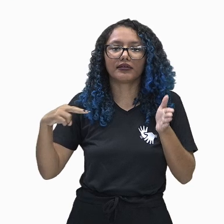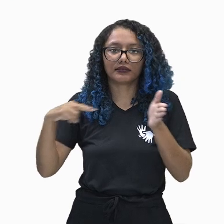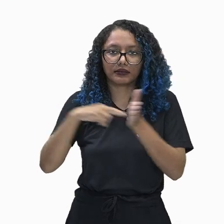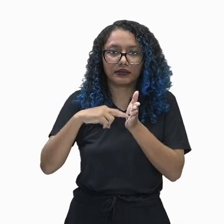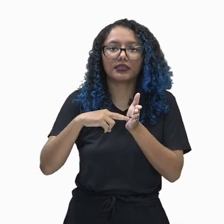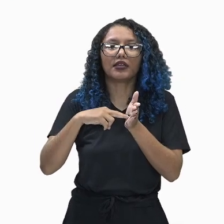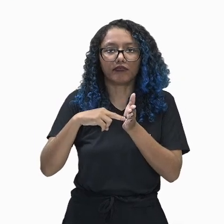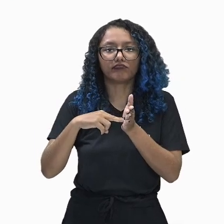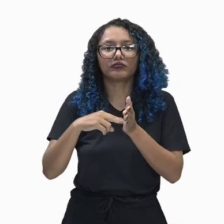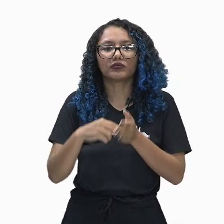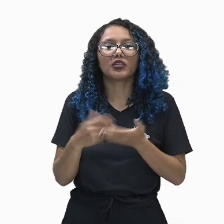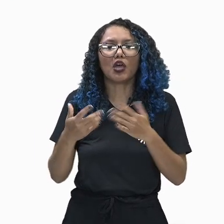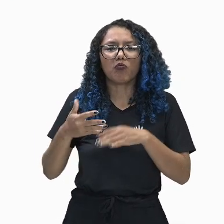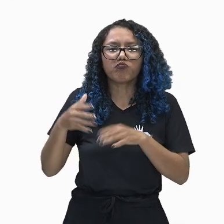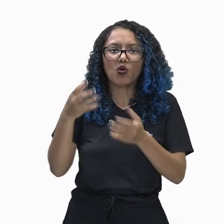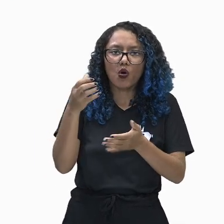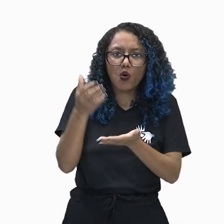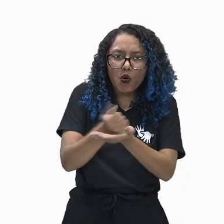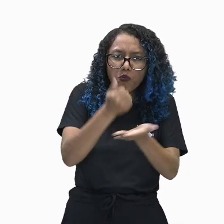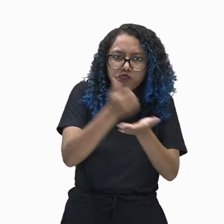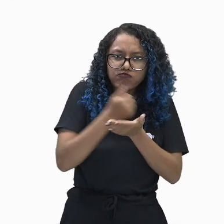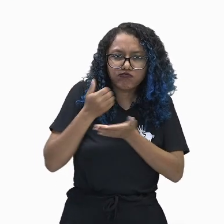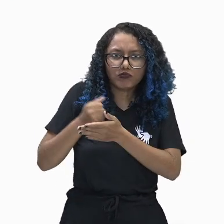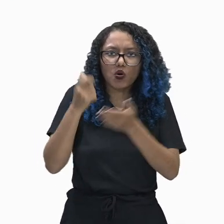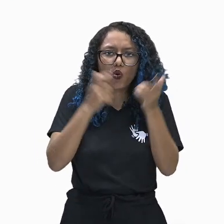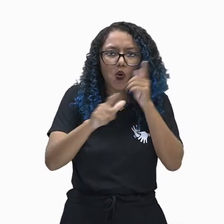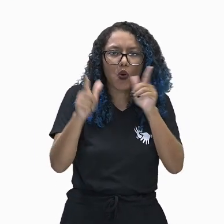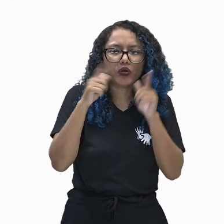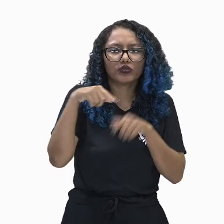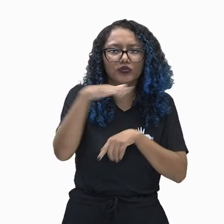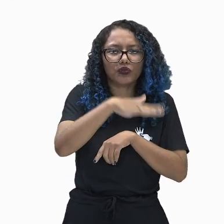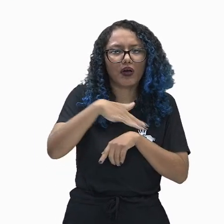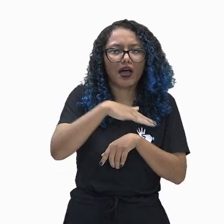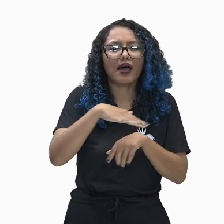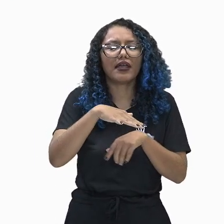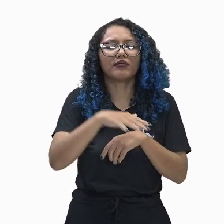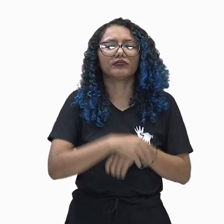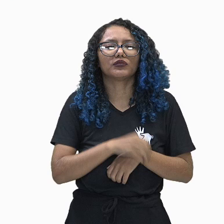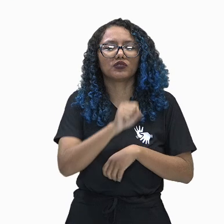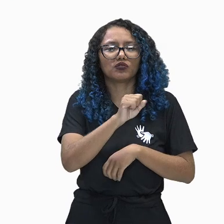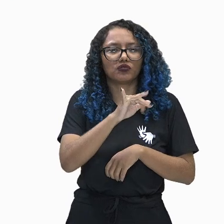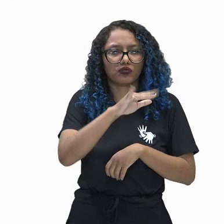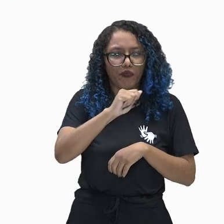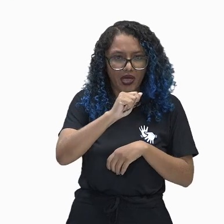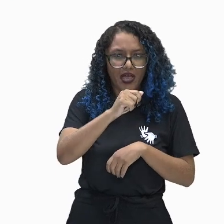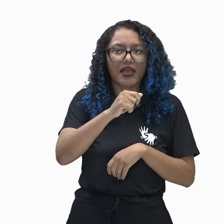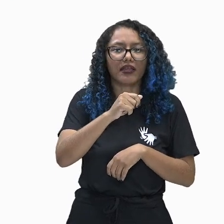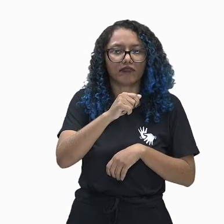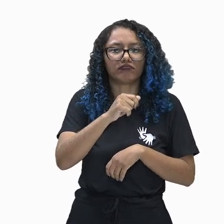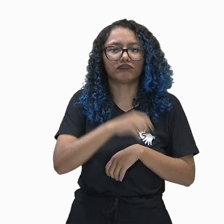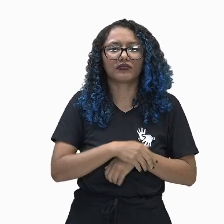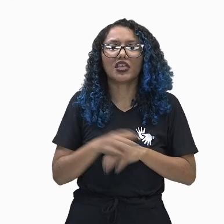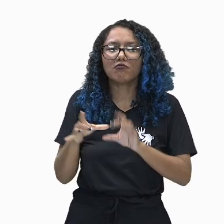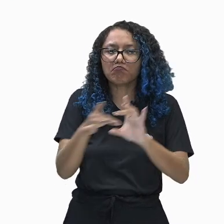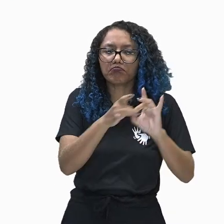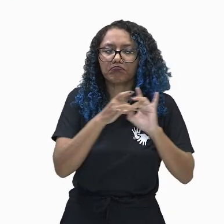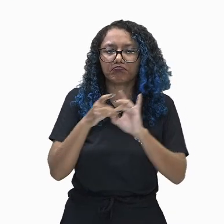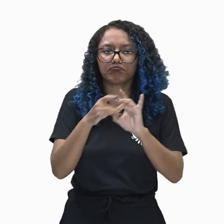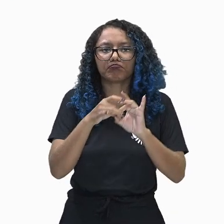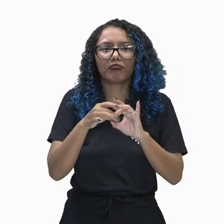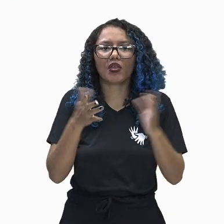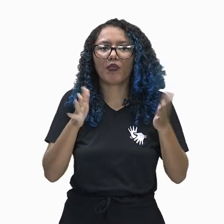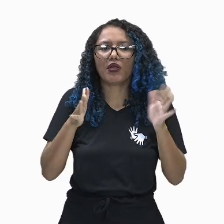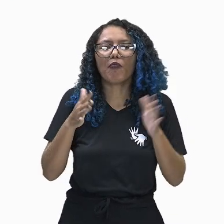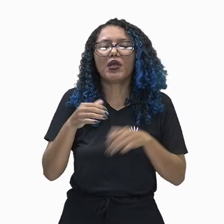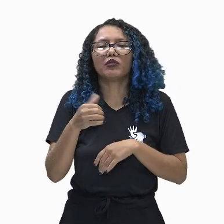-acadianas e unificar o centro-sul da Mesopotâmia por volta de 1800 a.C. Fundaram